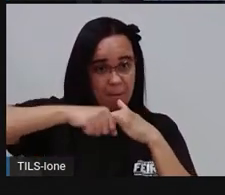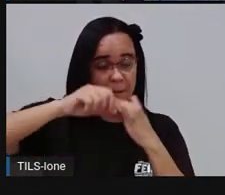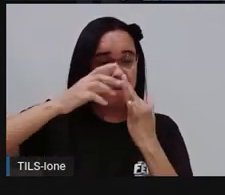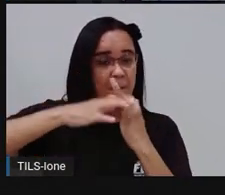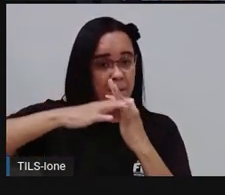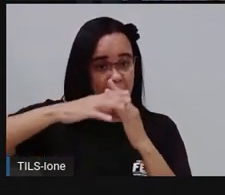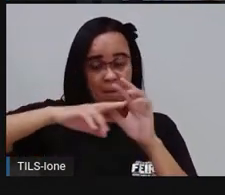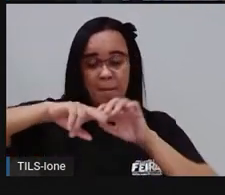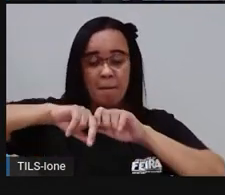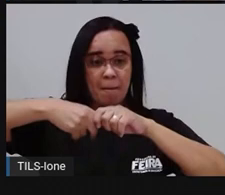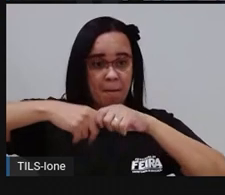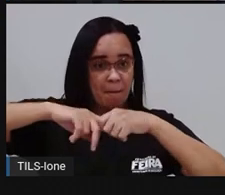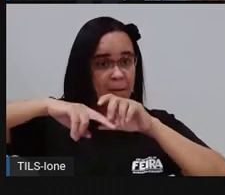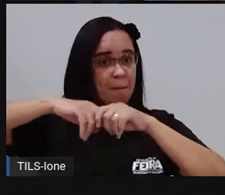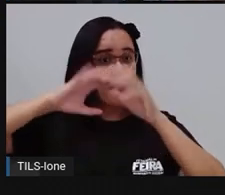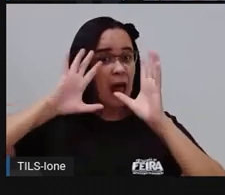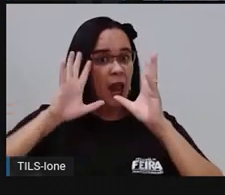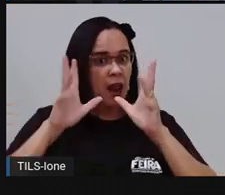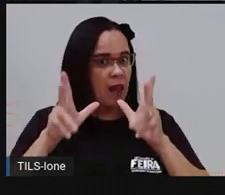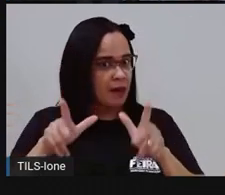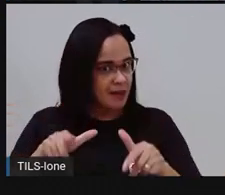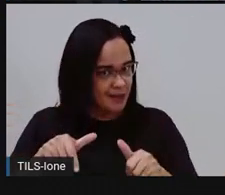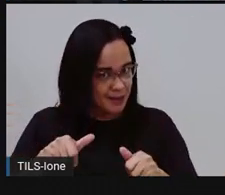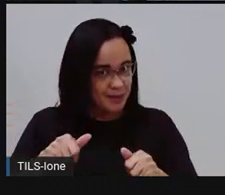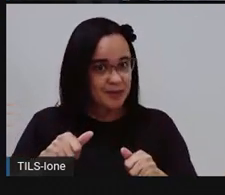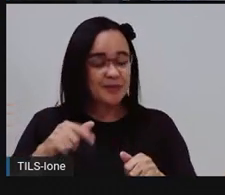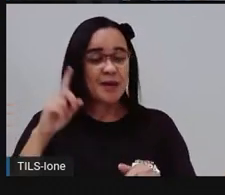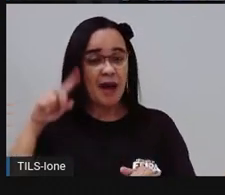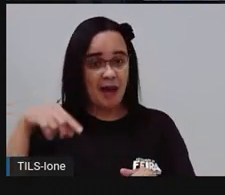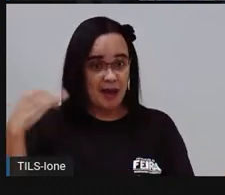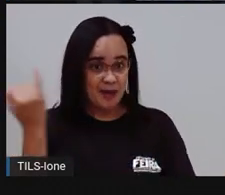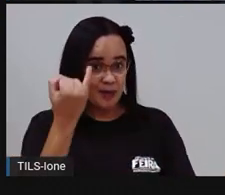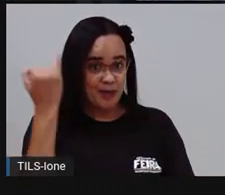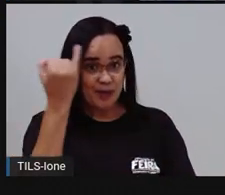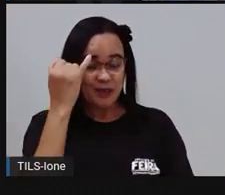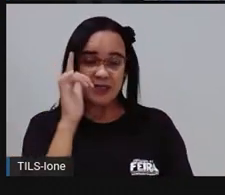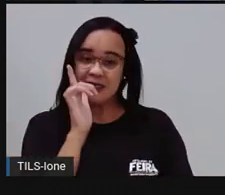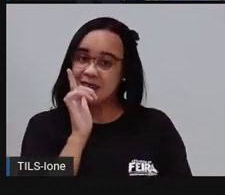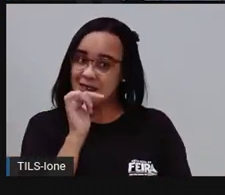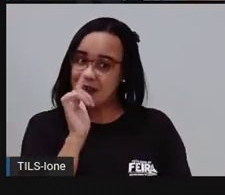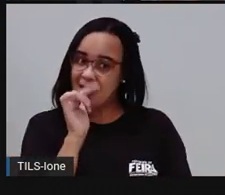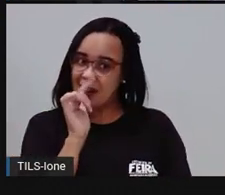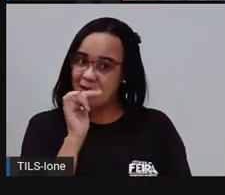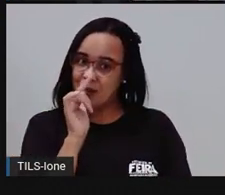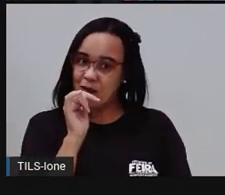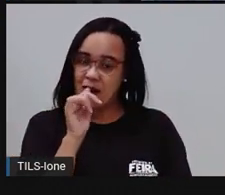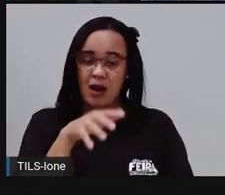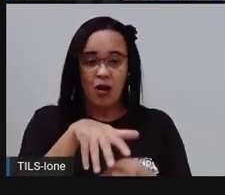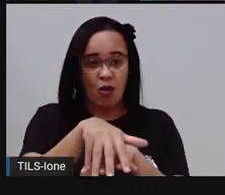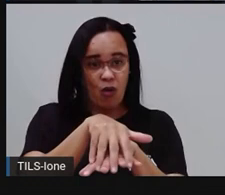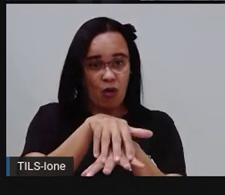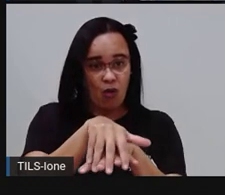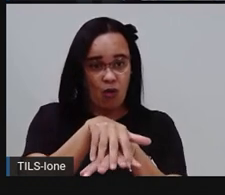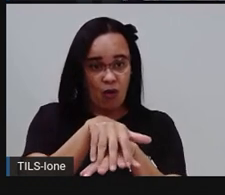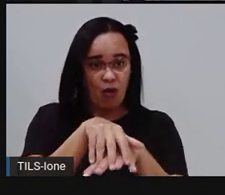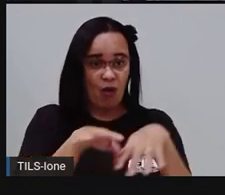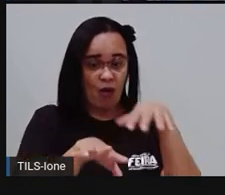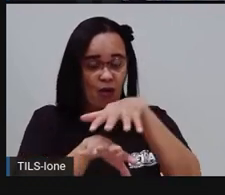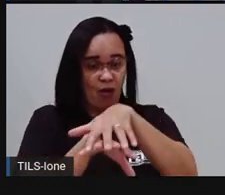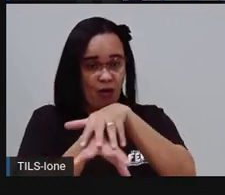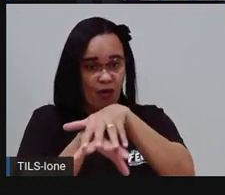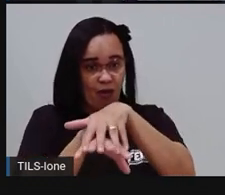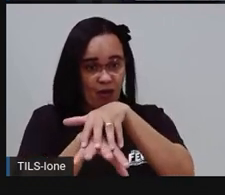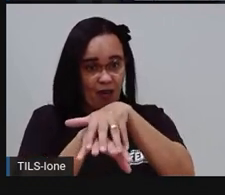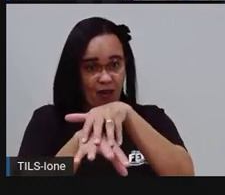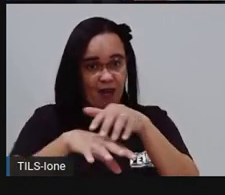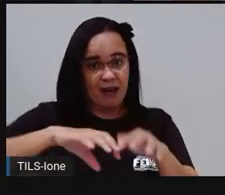limpinhas, aí a água, ela está presente nessa ação também. Lembrando, ó, aqui o rapaz está enxaguando, a pessoa está enxaguando a mão.